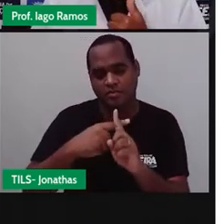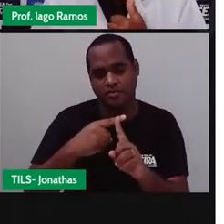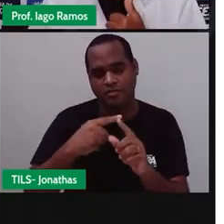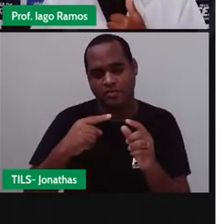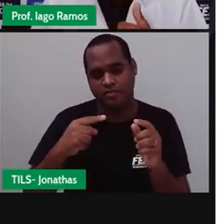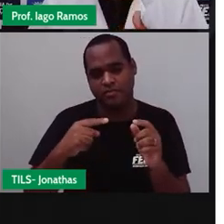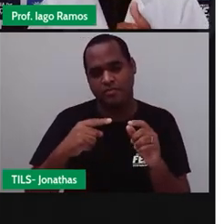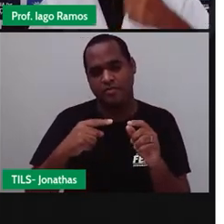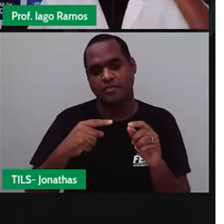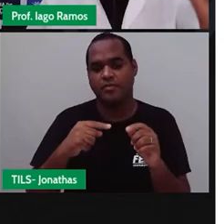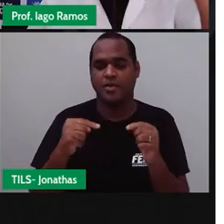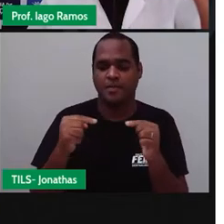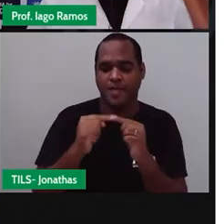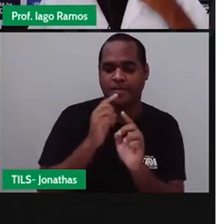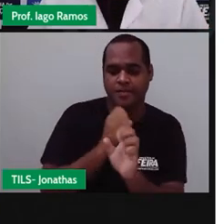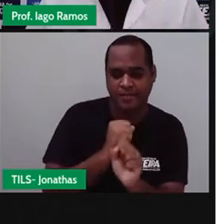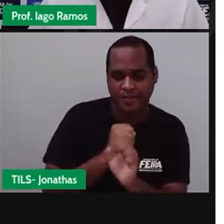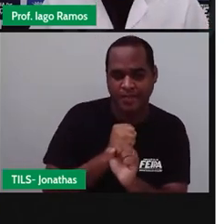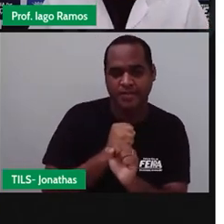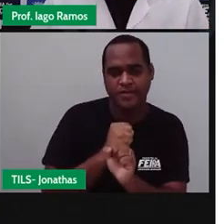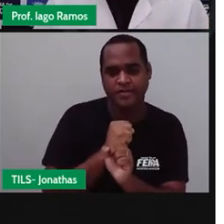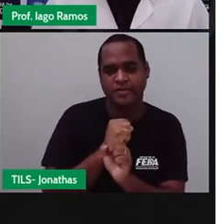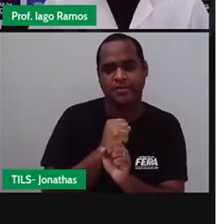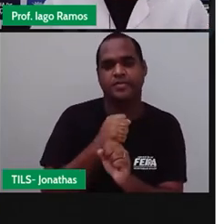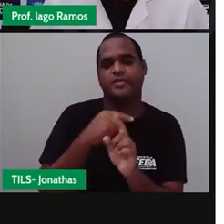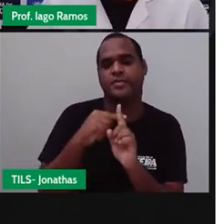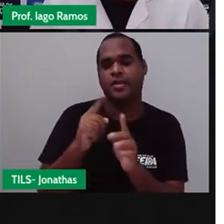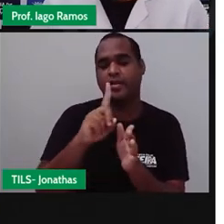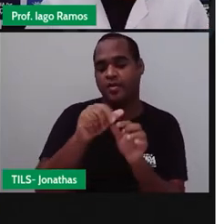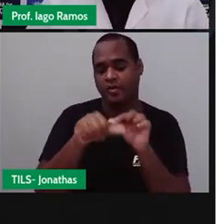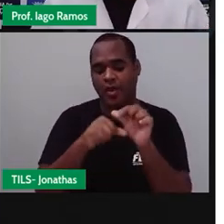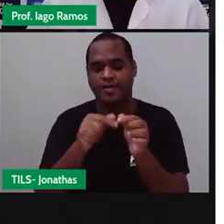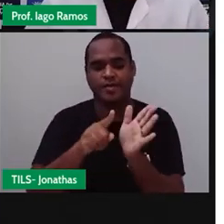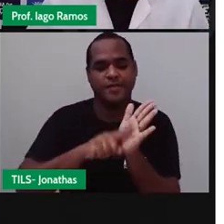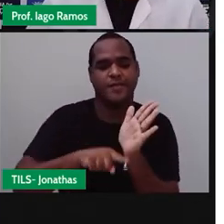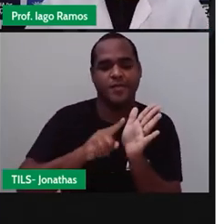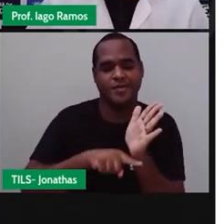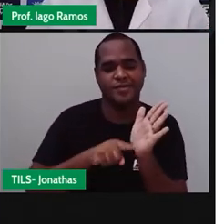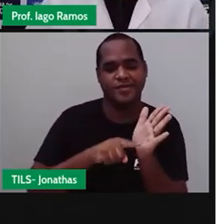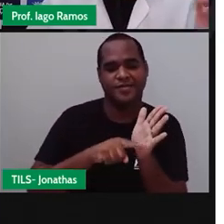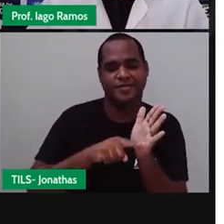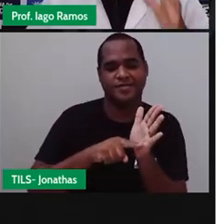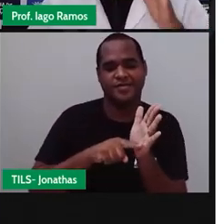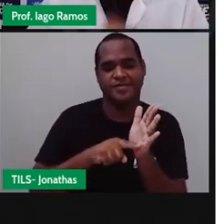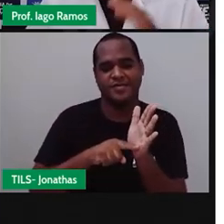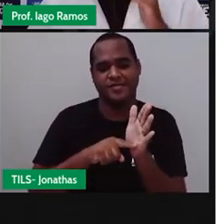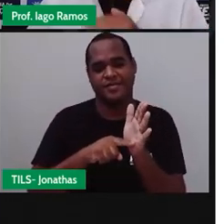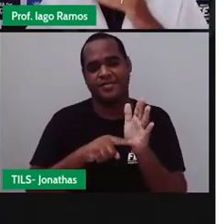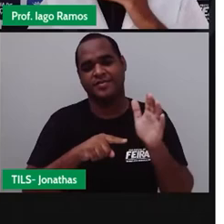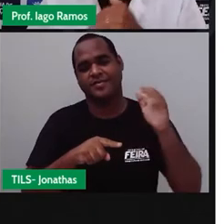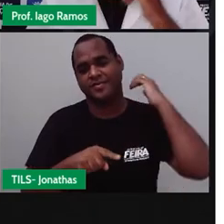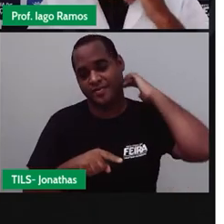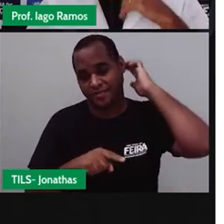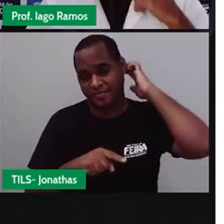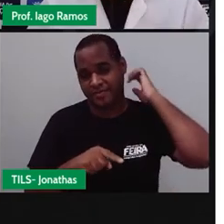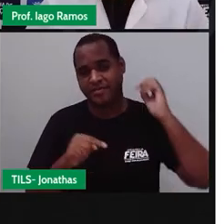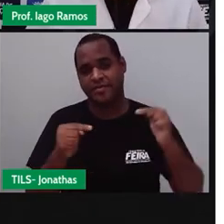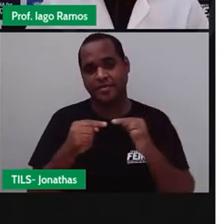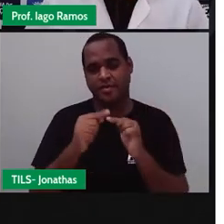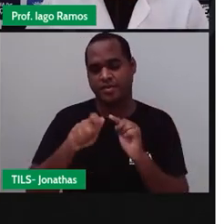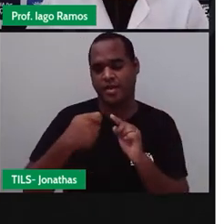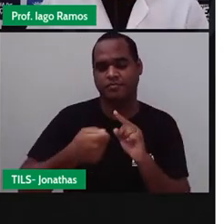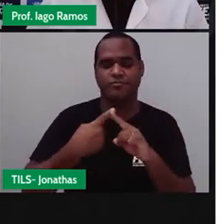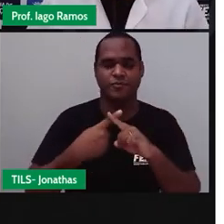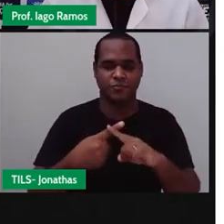adição, continha de menos, que é a subtração e agora a gente vai para a multiplicação.